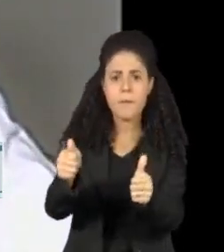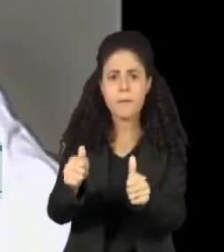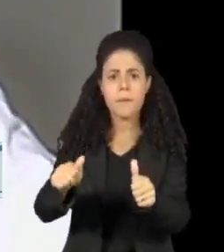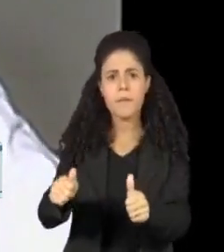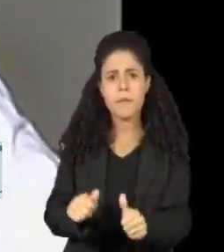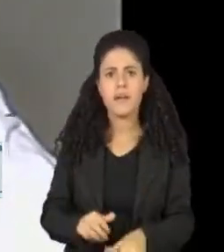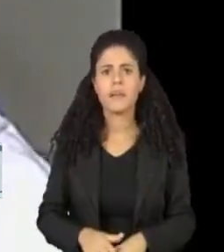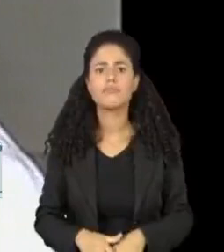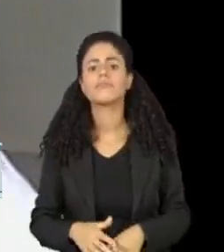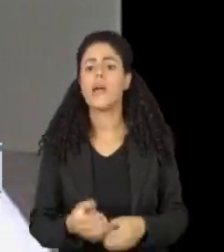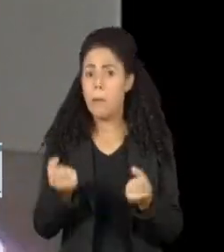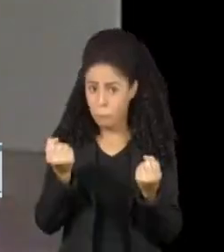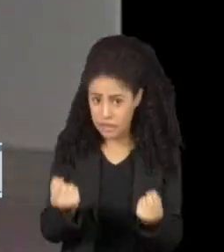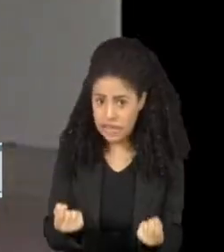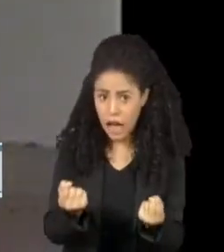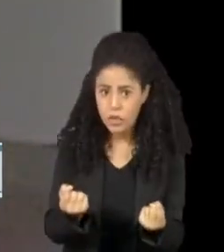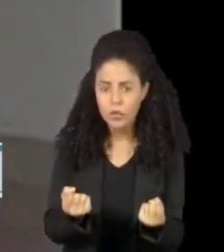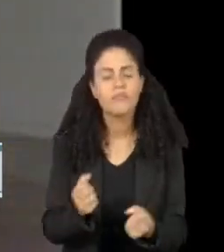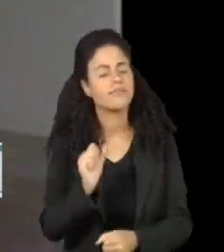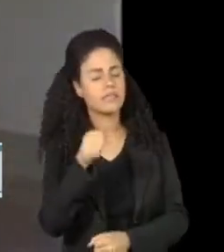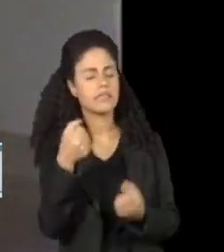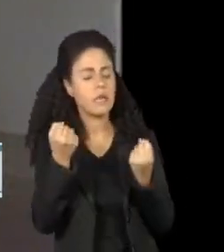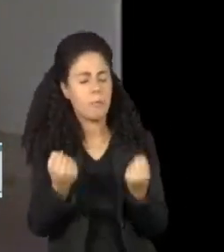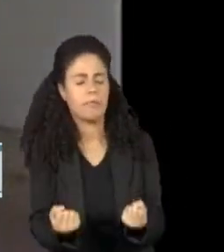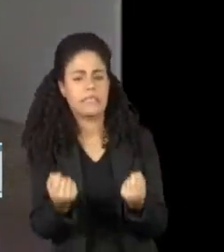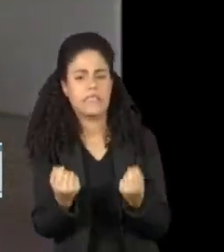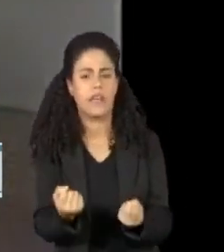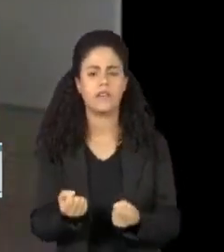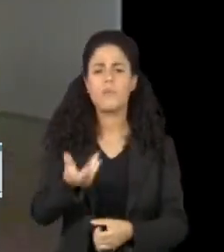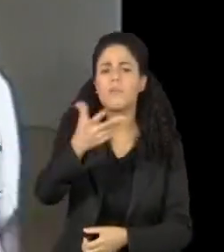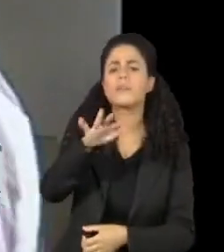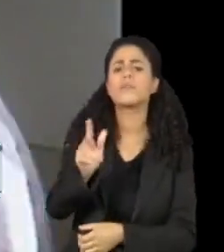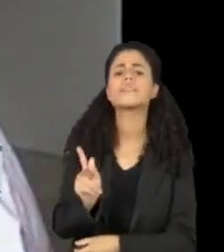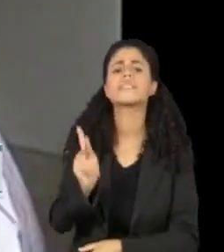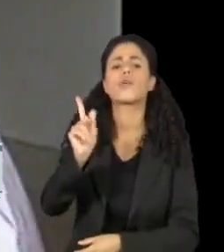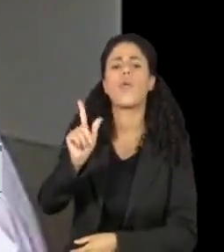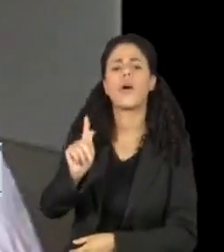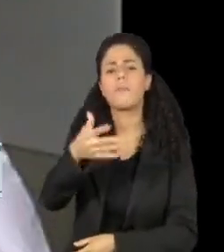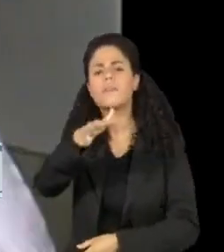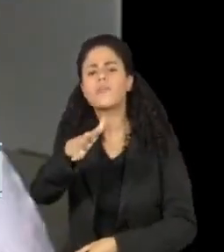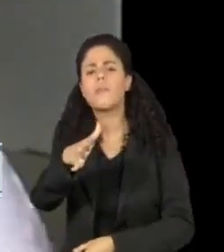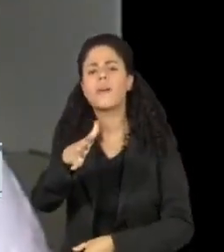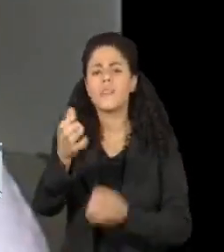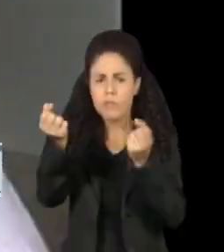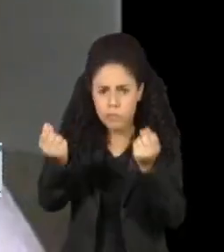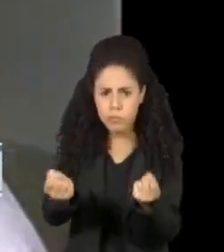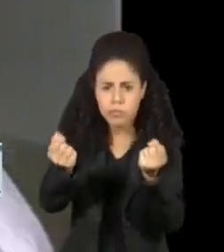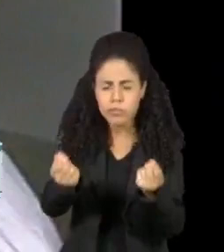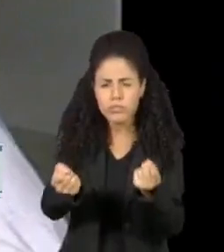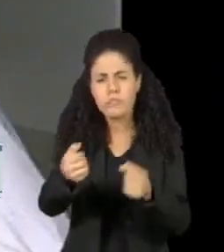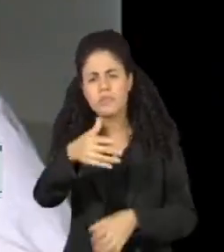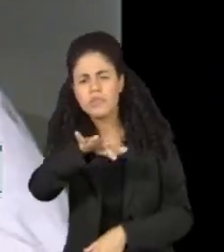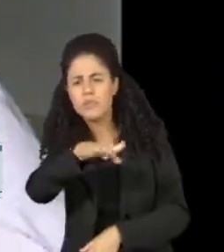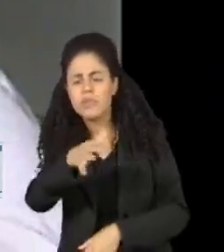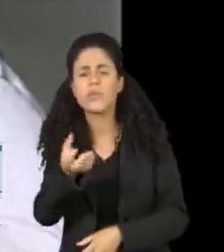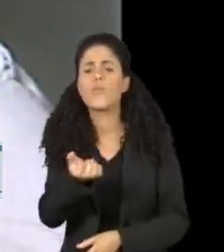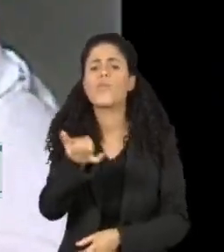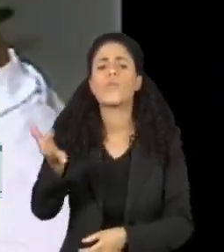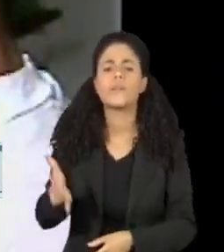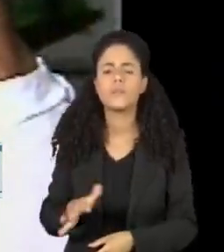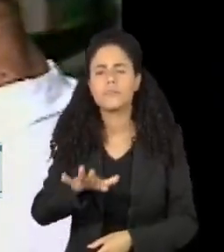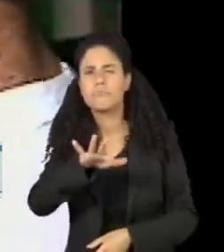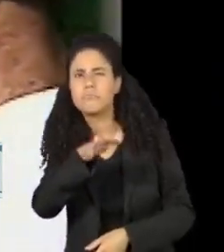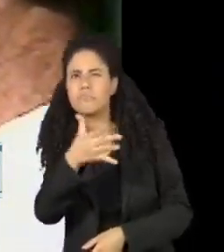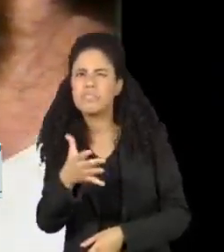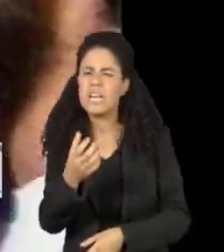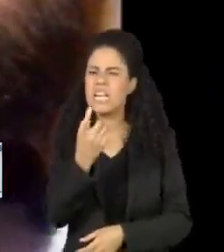E pesa? E pesa. Quantos quilos de material ali, por exemplo, tem pendurado? Bom, esse pendurado, eu suponho